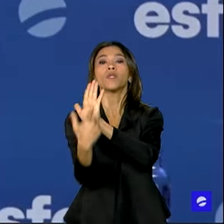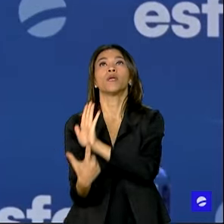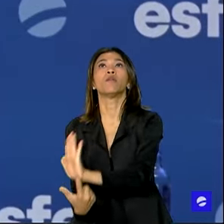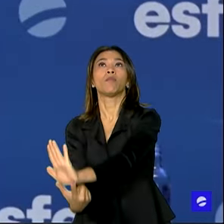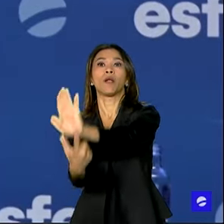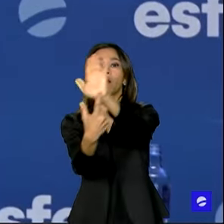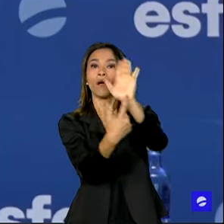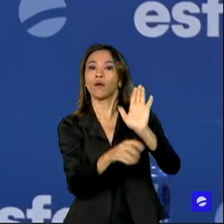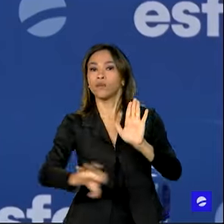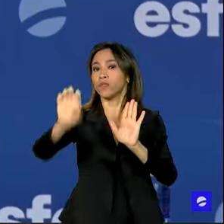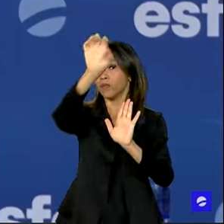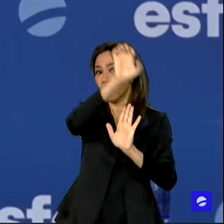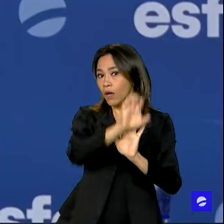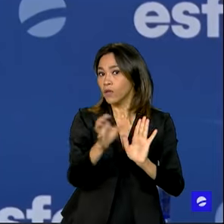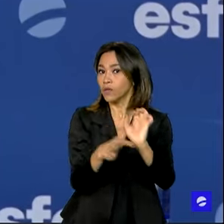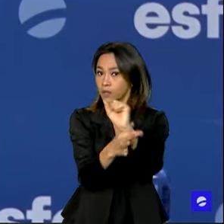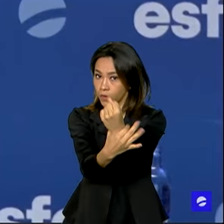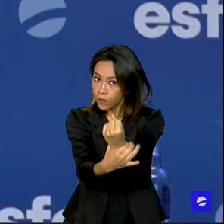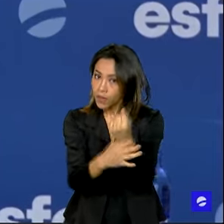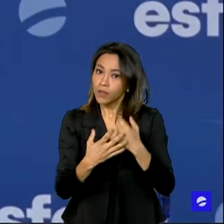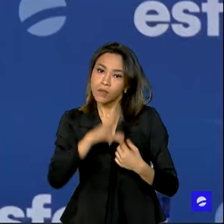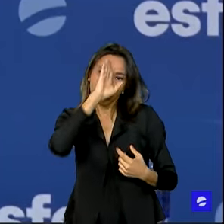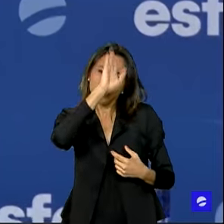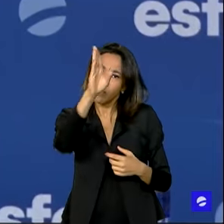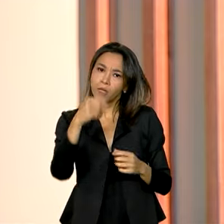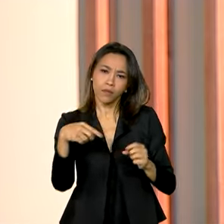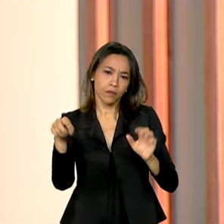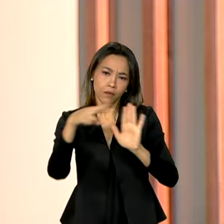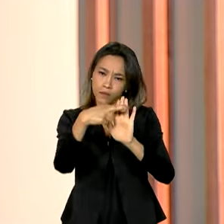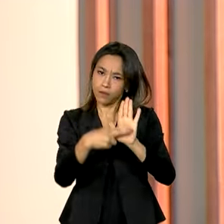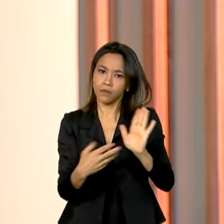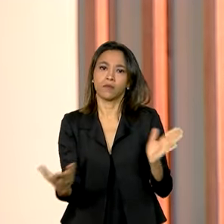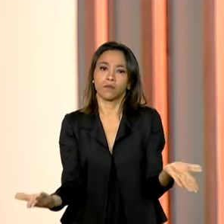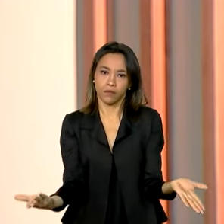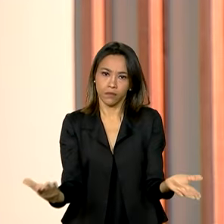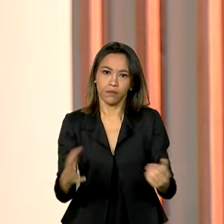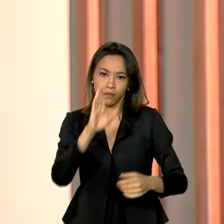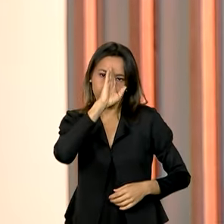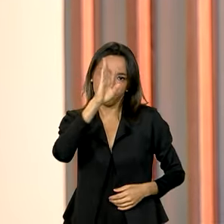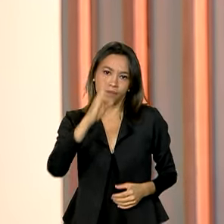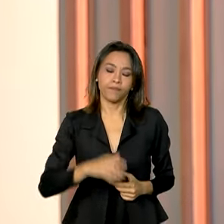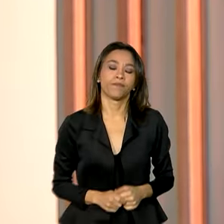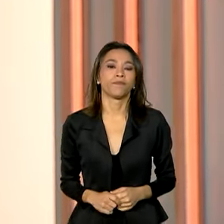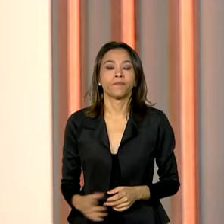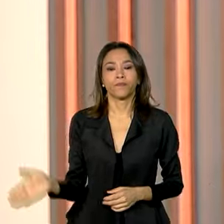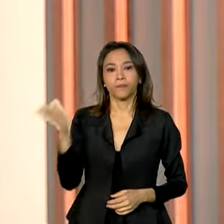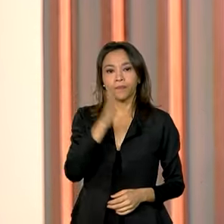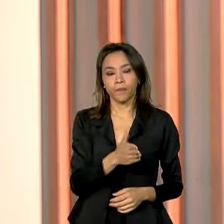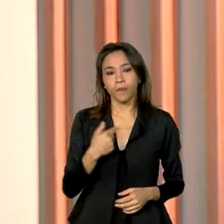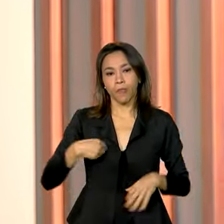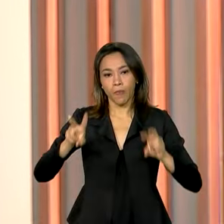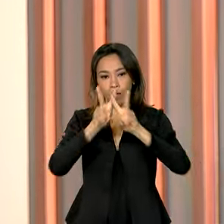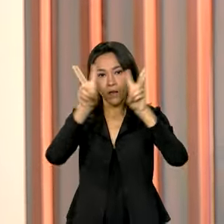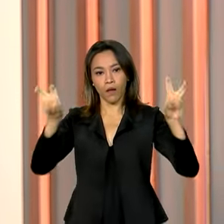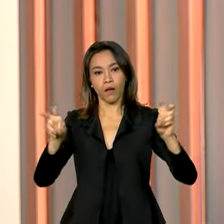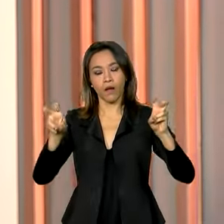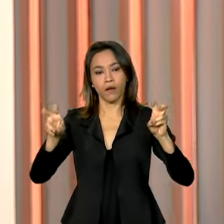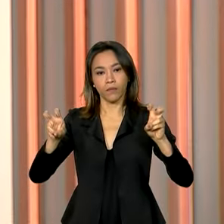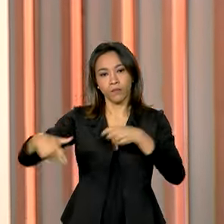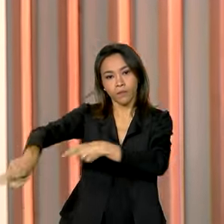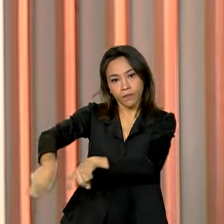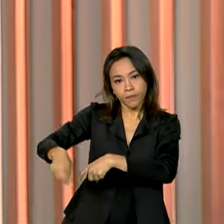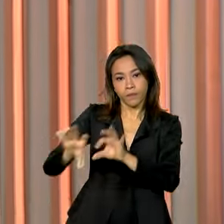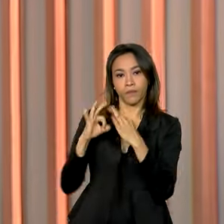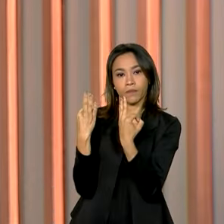sobretudo quanto às diretrizes fundamentais. Vamos falar agora de agricultura familiar, um tema